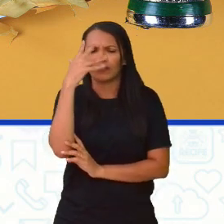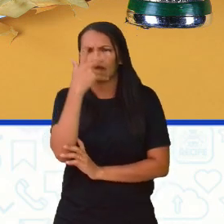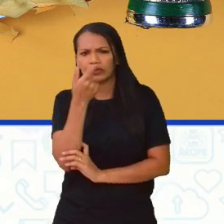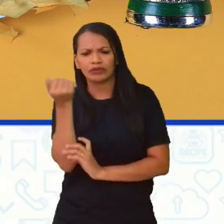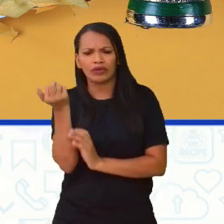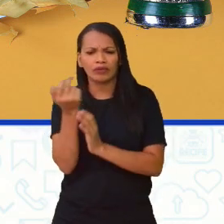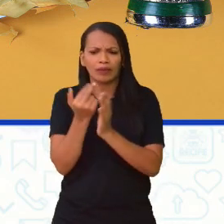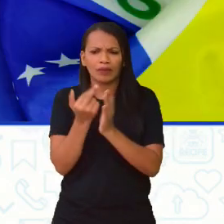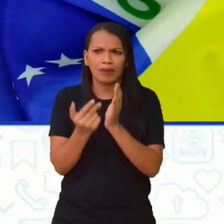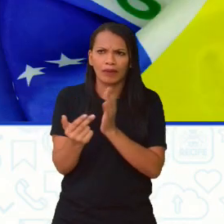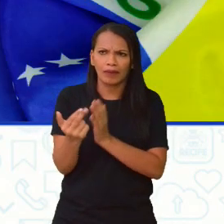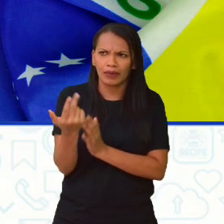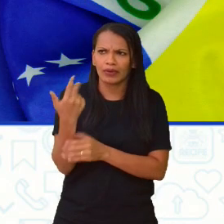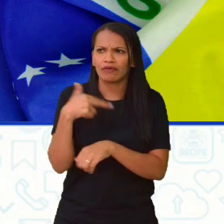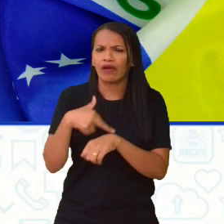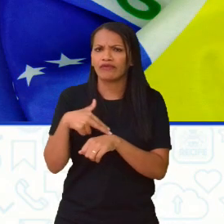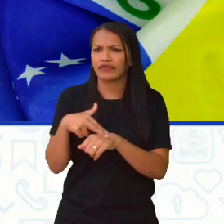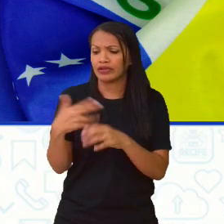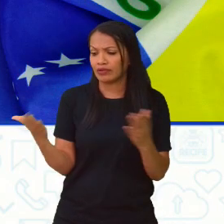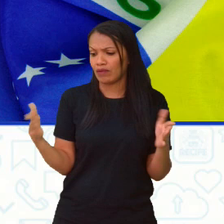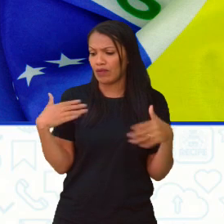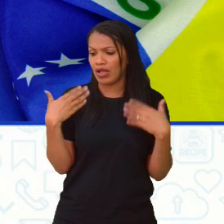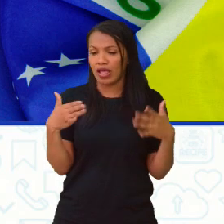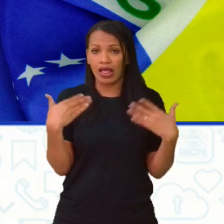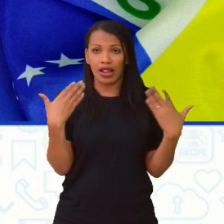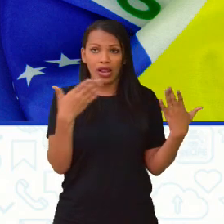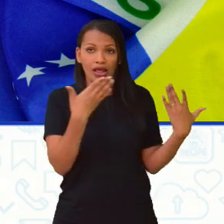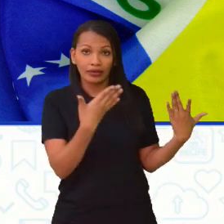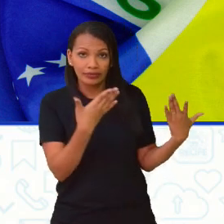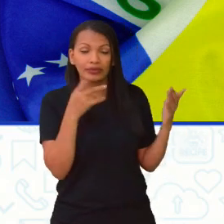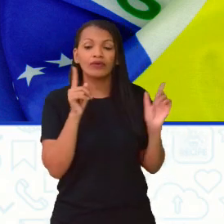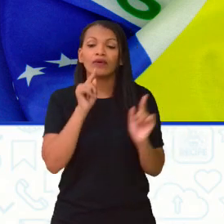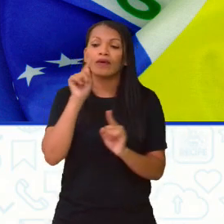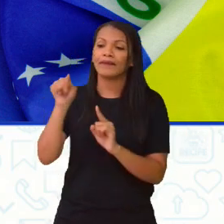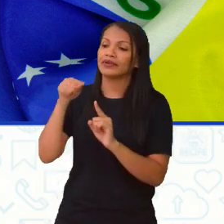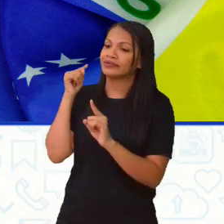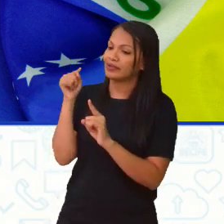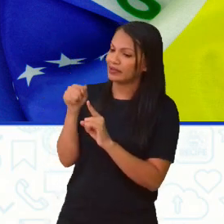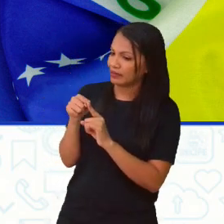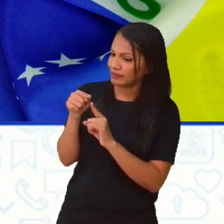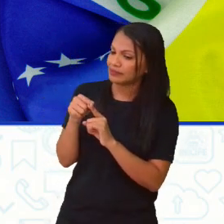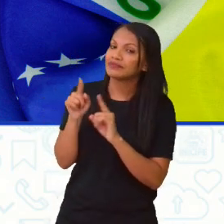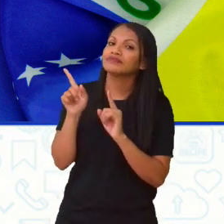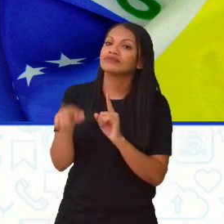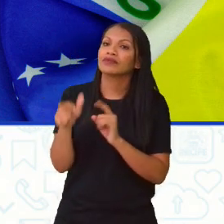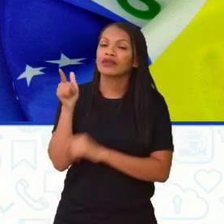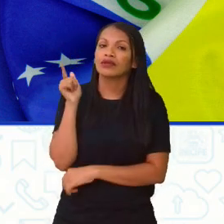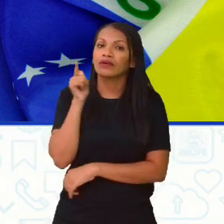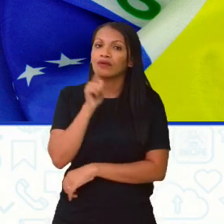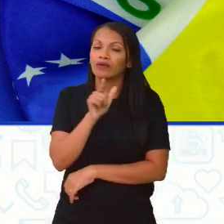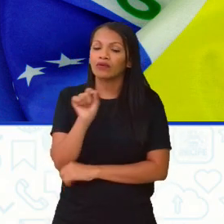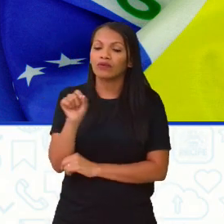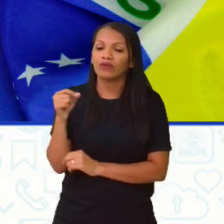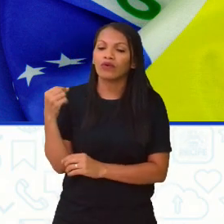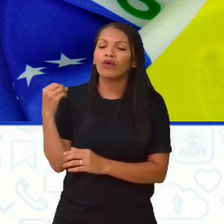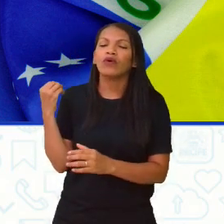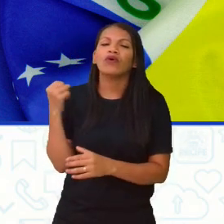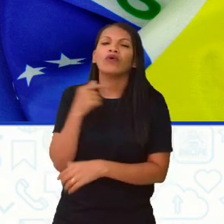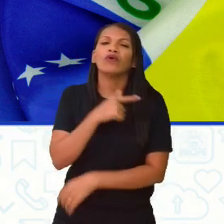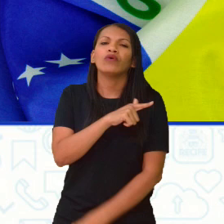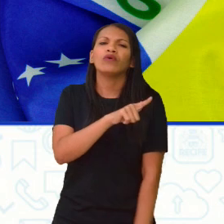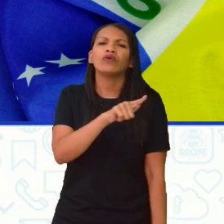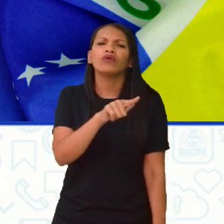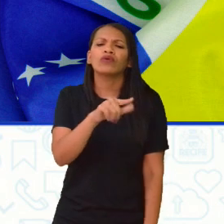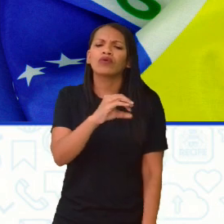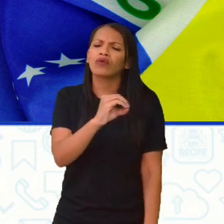ilustrado, todo verde, né? Todo alegre. O grande objetivo do jogo de futebol é o gol, né, minha gente? Sem gol, a gente